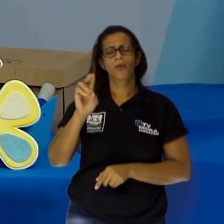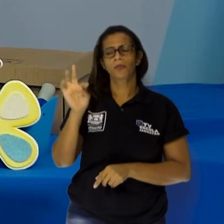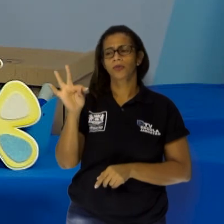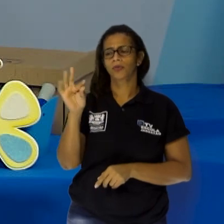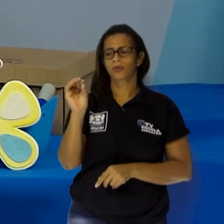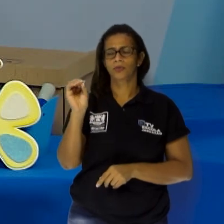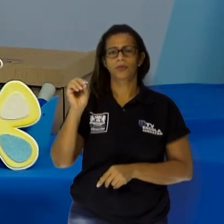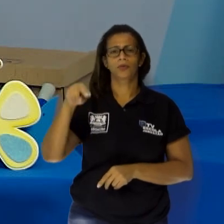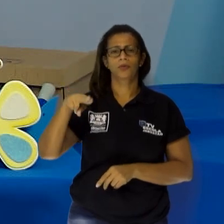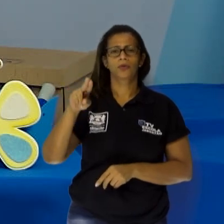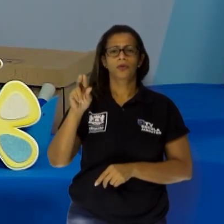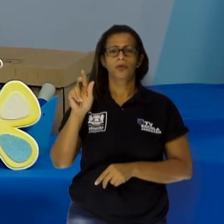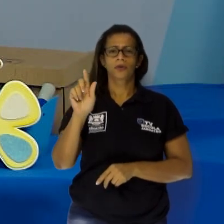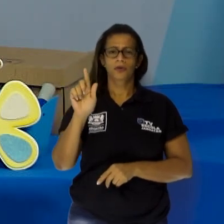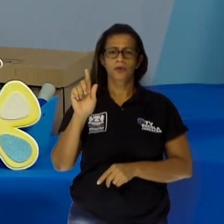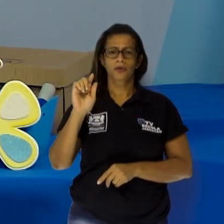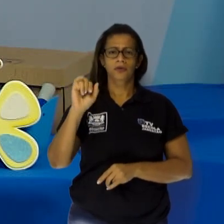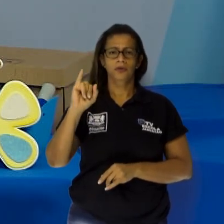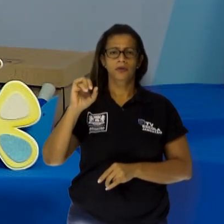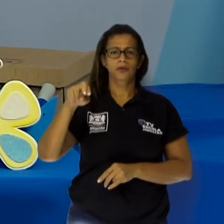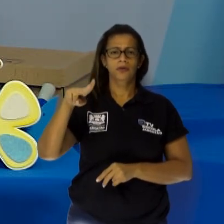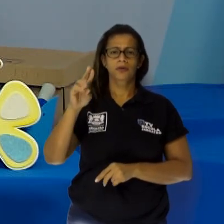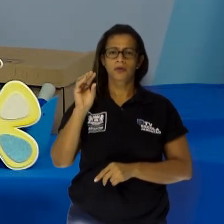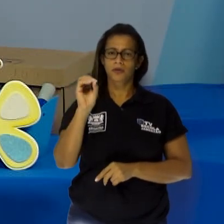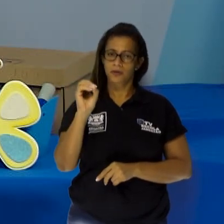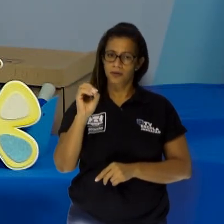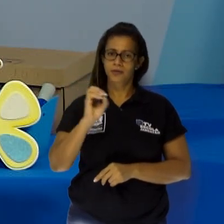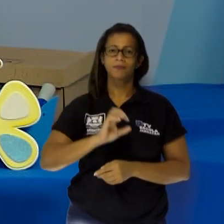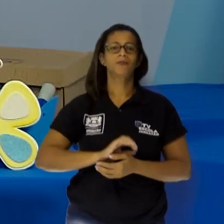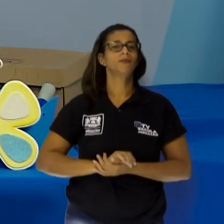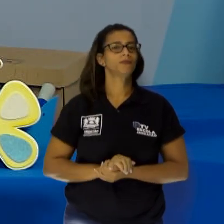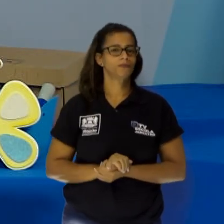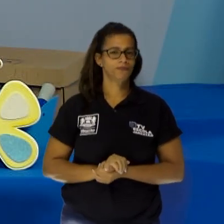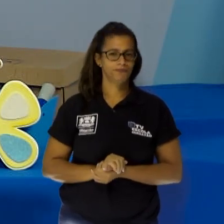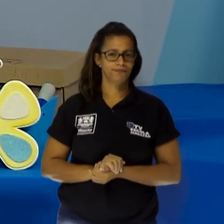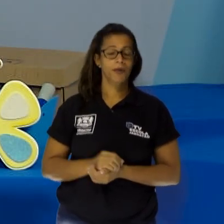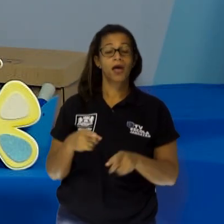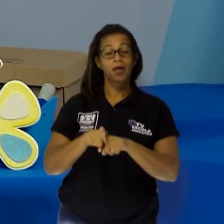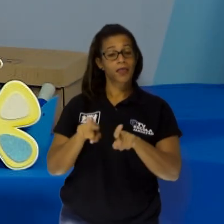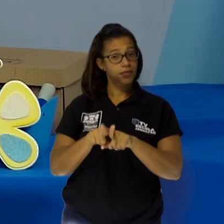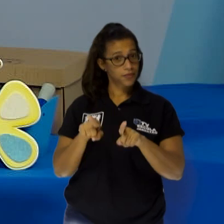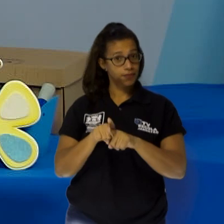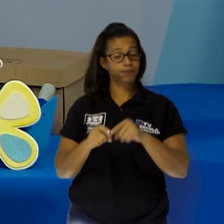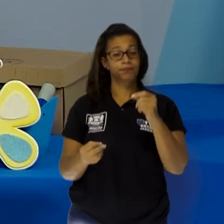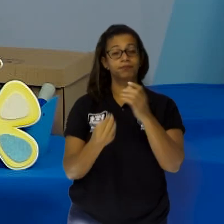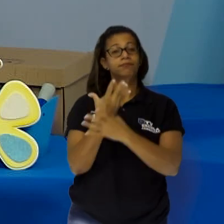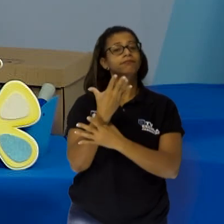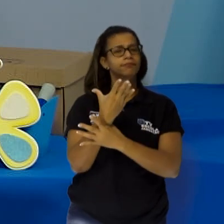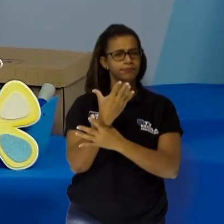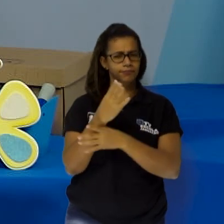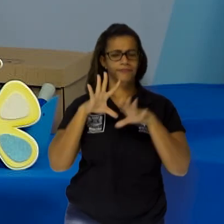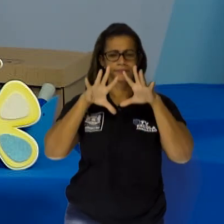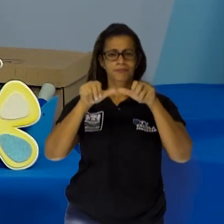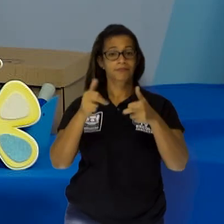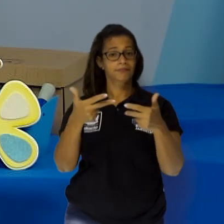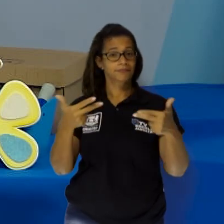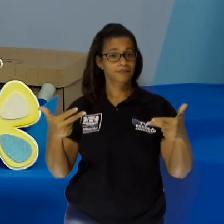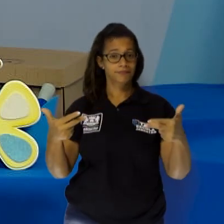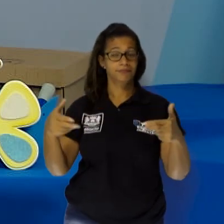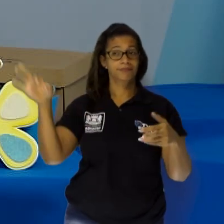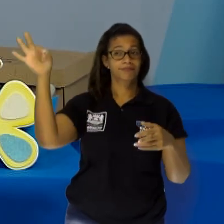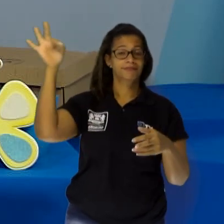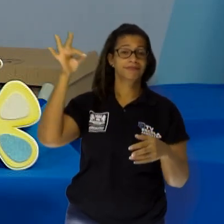Pois é! E durante esta semana fizemos alguns animais. A nossa abelhinha, a borboleta que está na